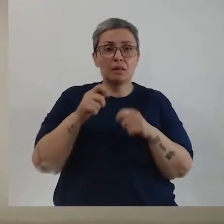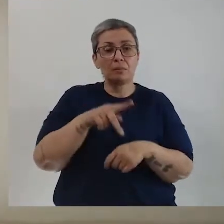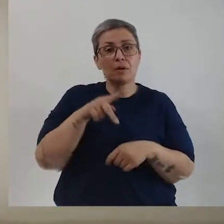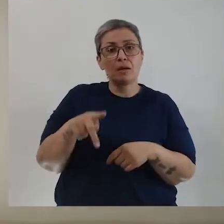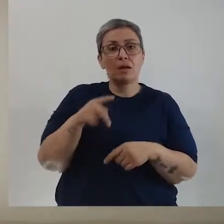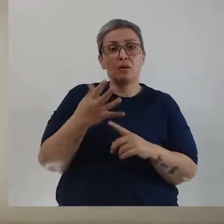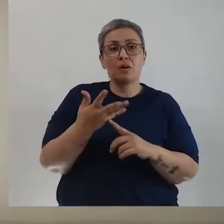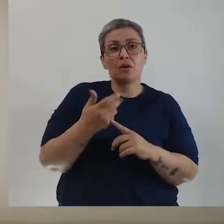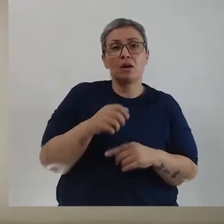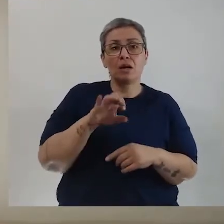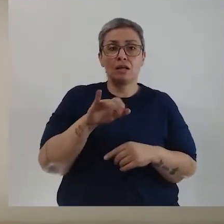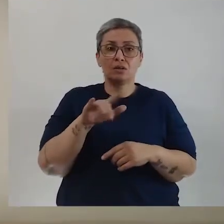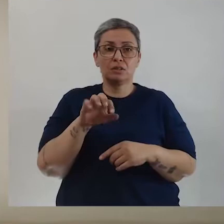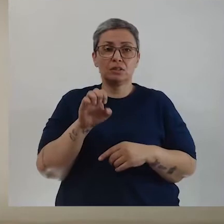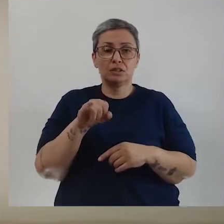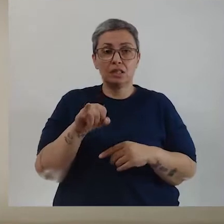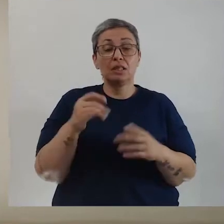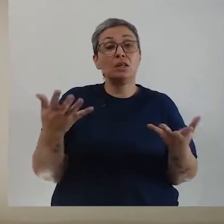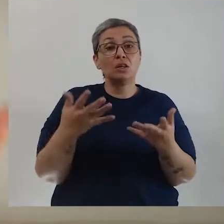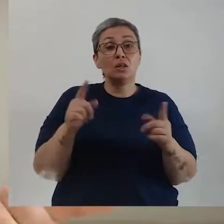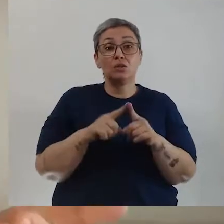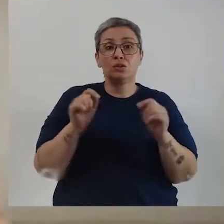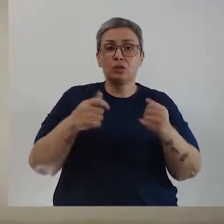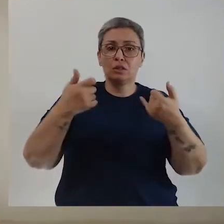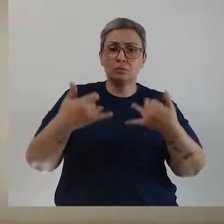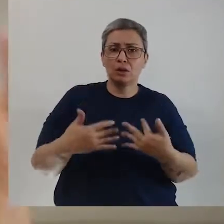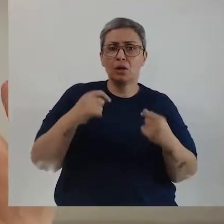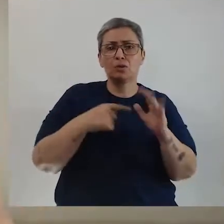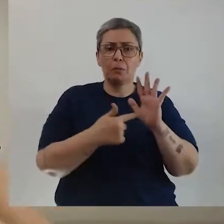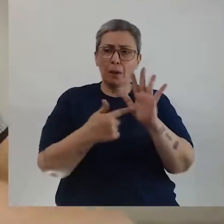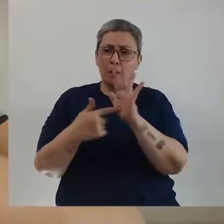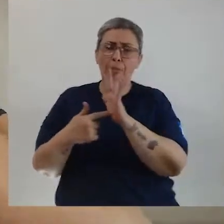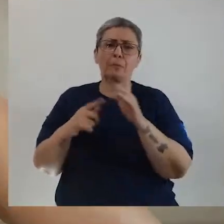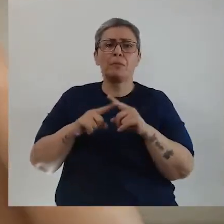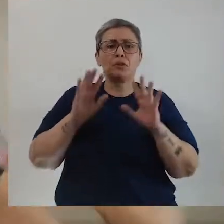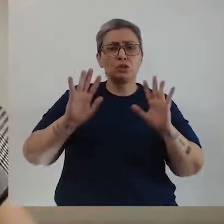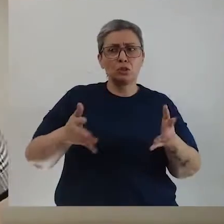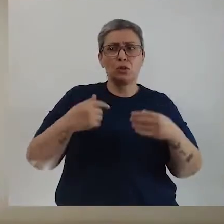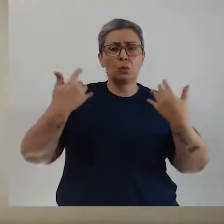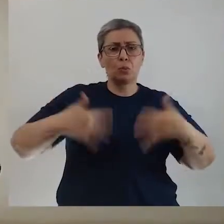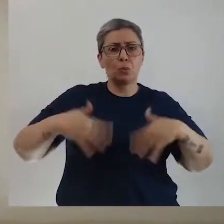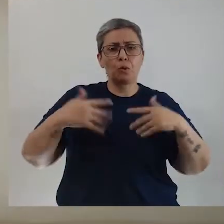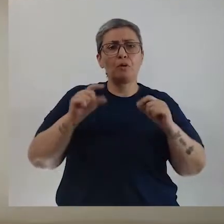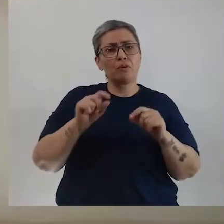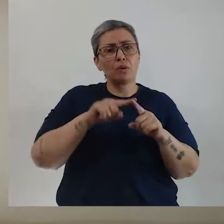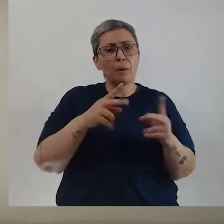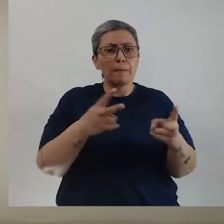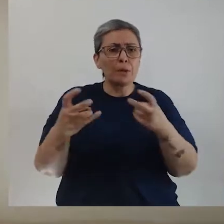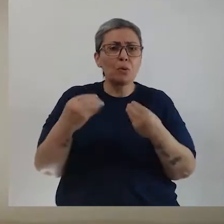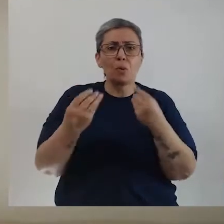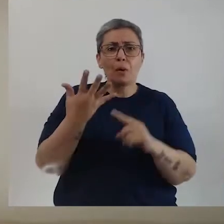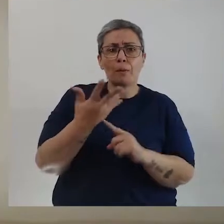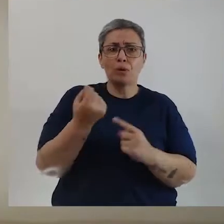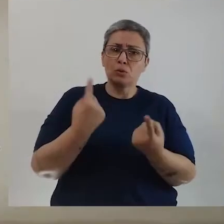entrevista com o professor e artista Claudinei Monteiro, que já esteve aqui com a gente, a gente falou bastante, mostrou bastante o trabalho dele. Então,